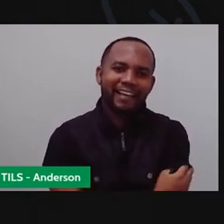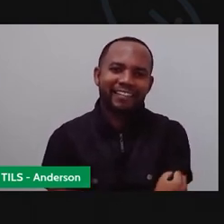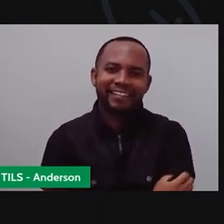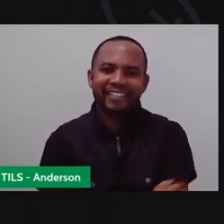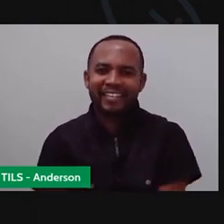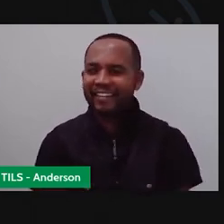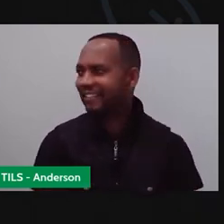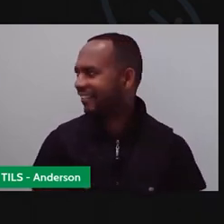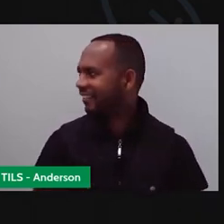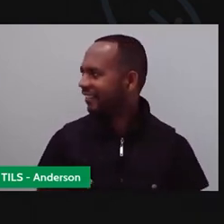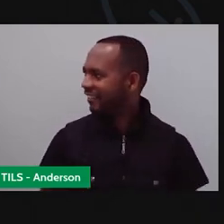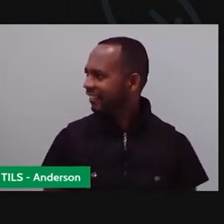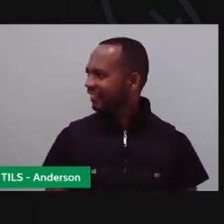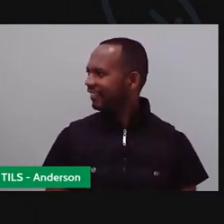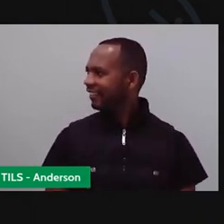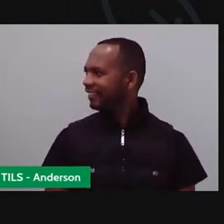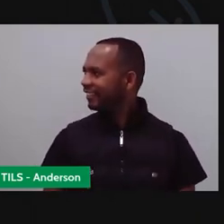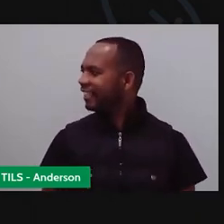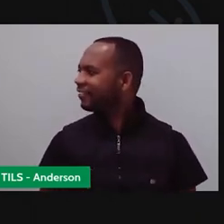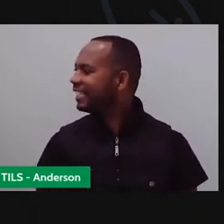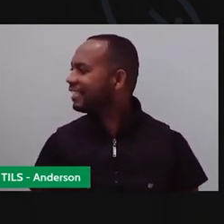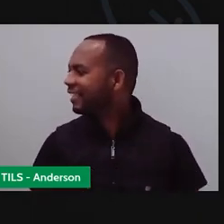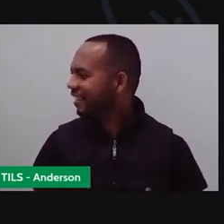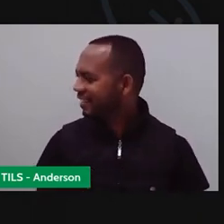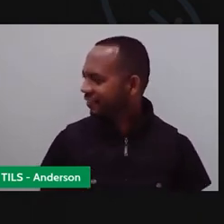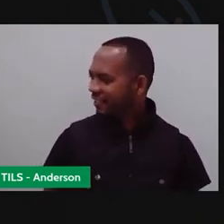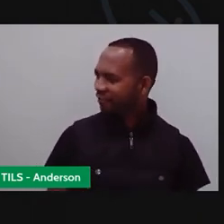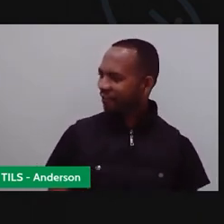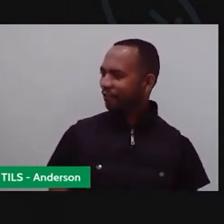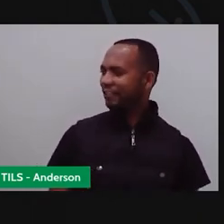Bom... Eu também sei fazer uma casa. É,